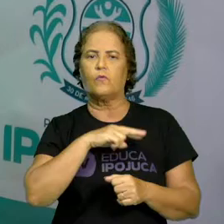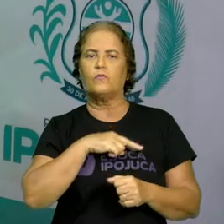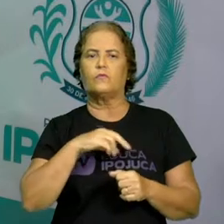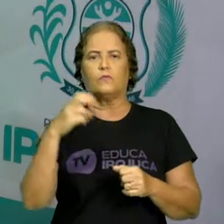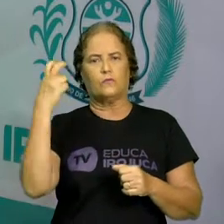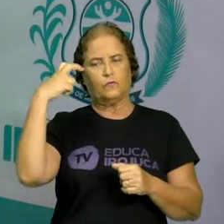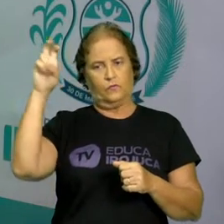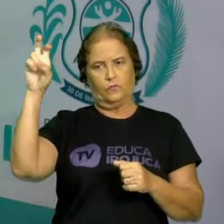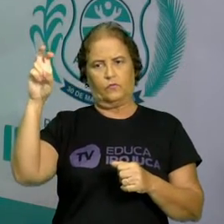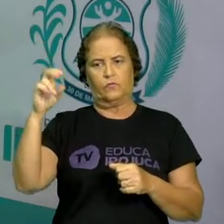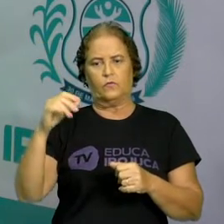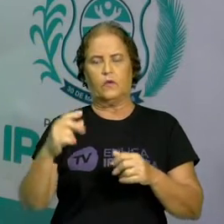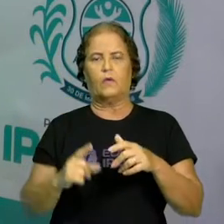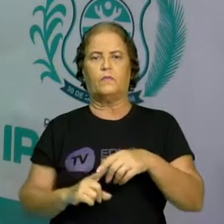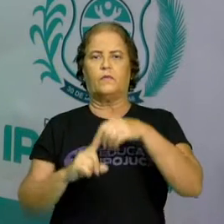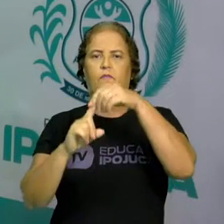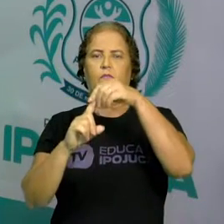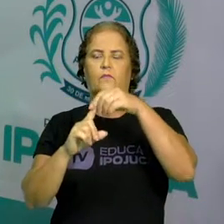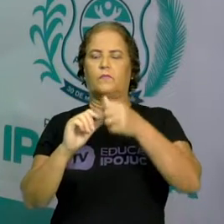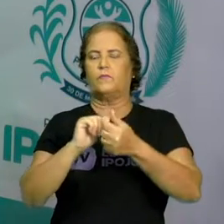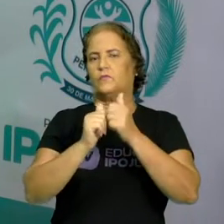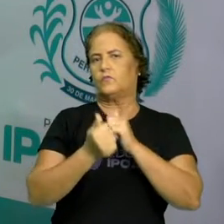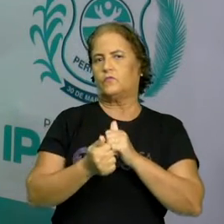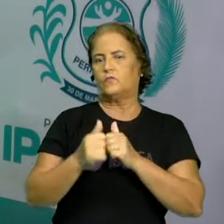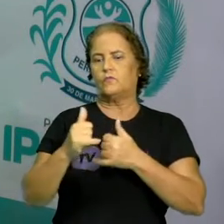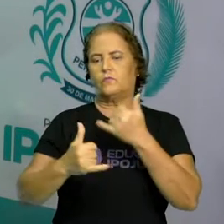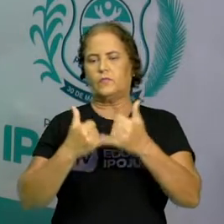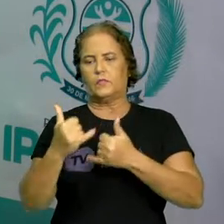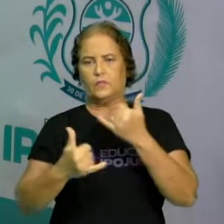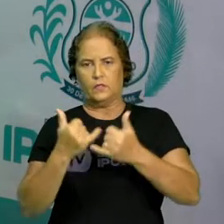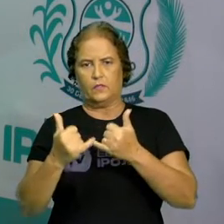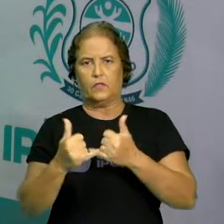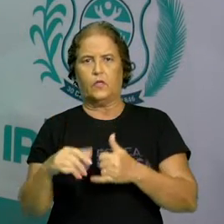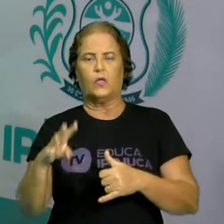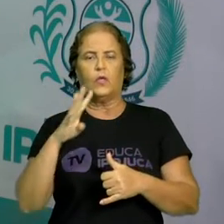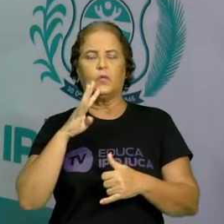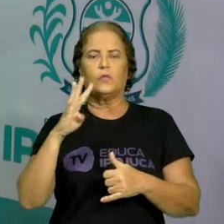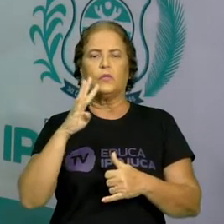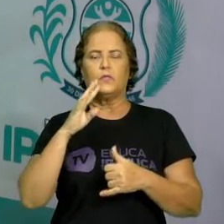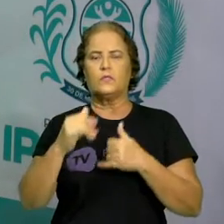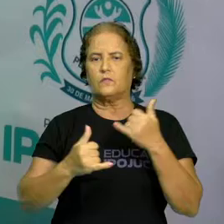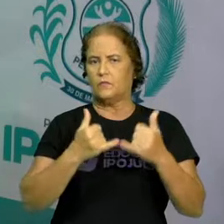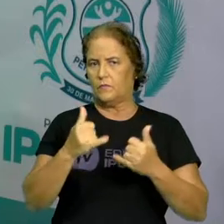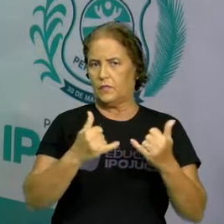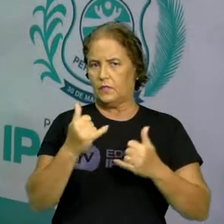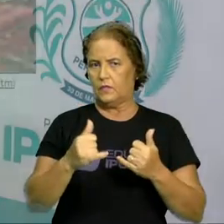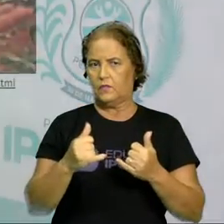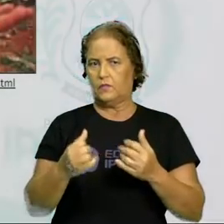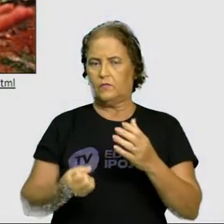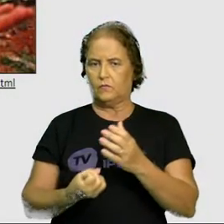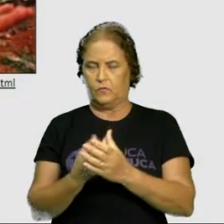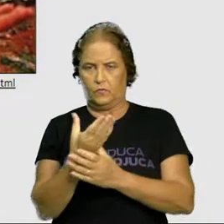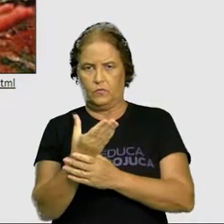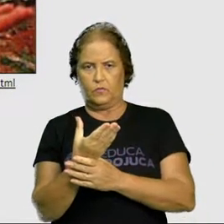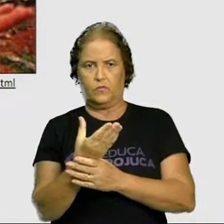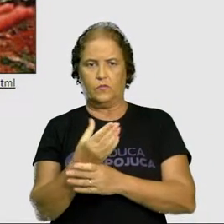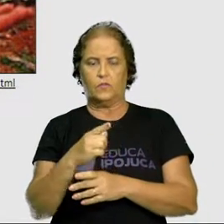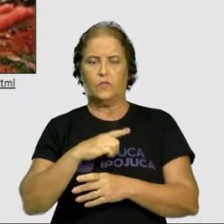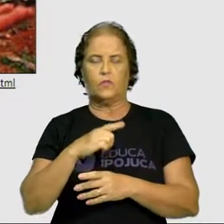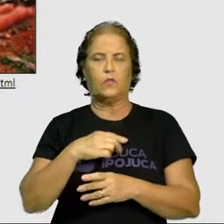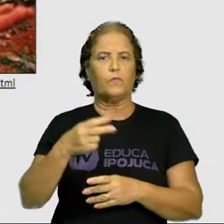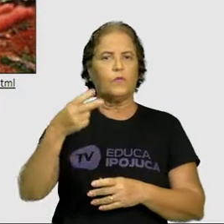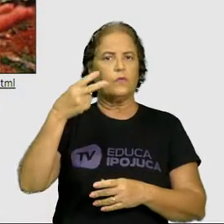E conhecendo algumas brincadeiras de origem desses povos, temos a questão dos índios,